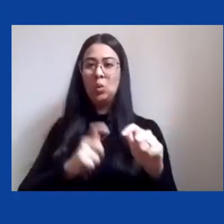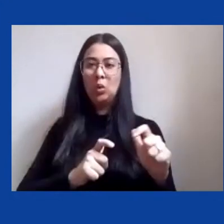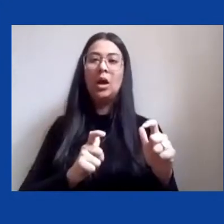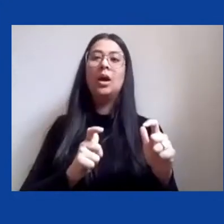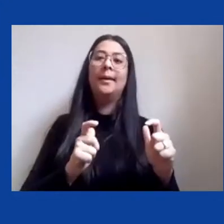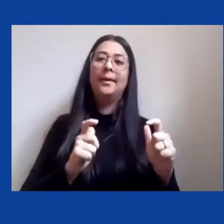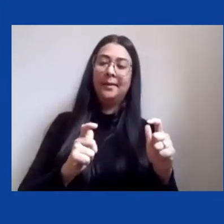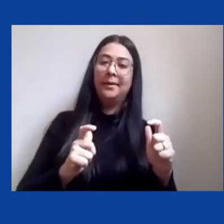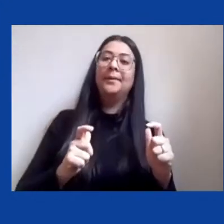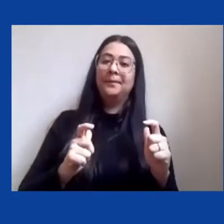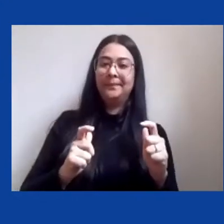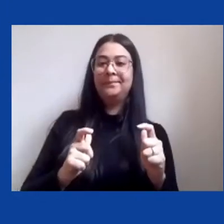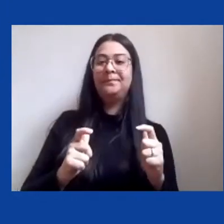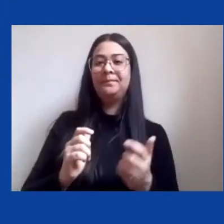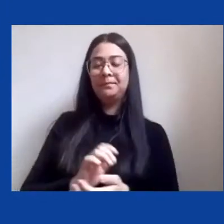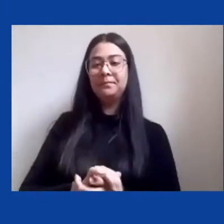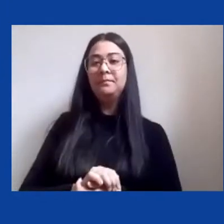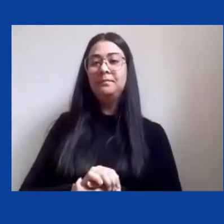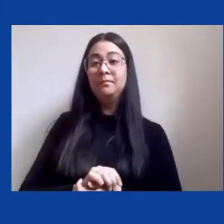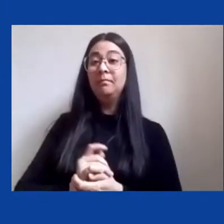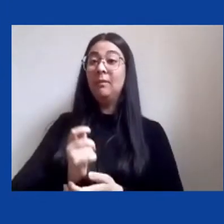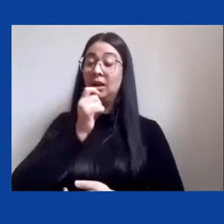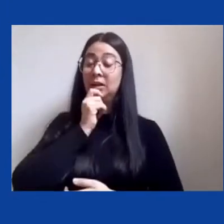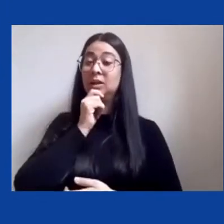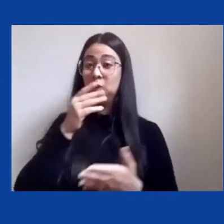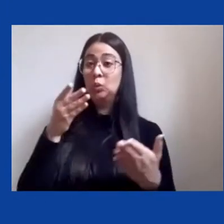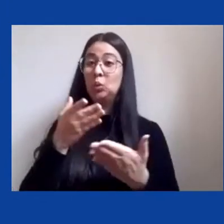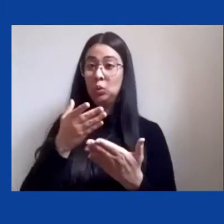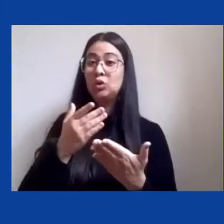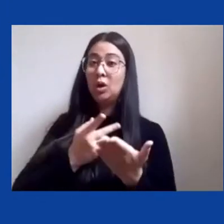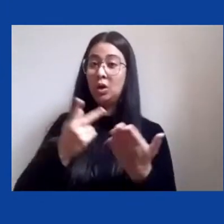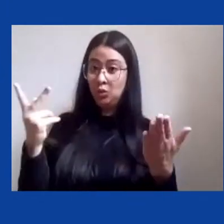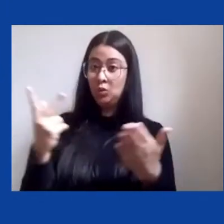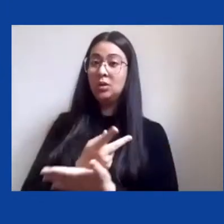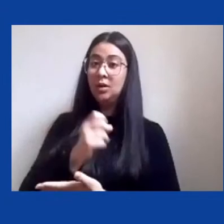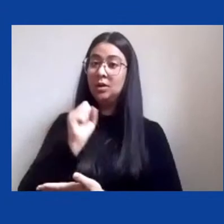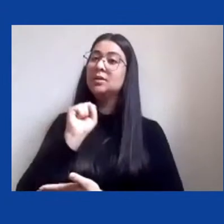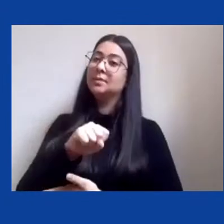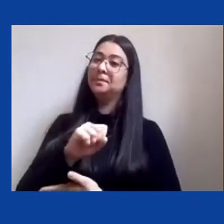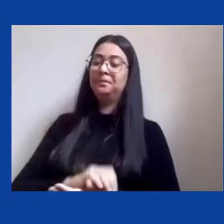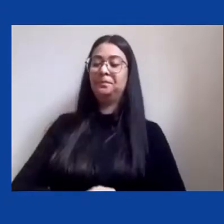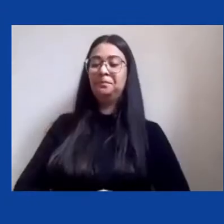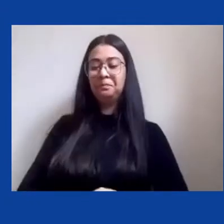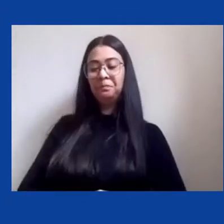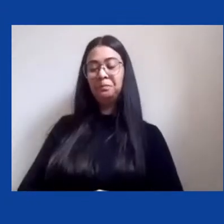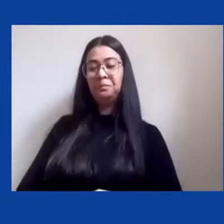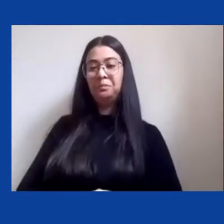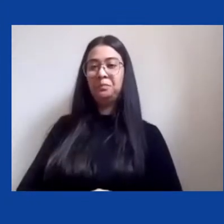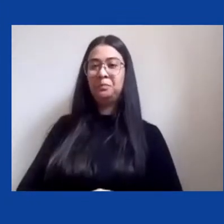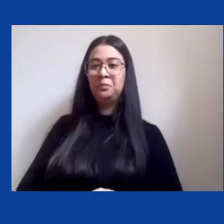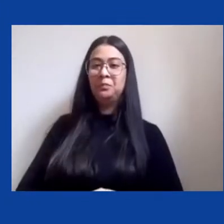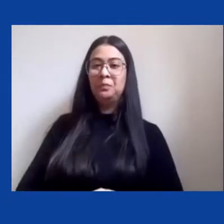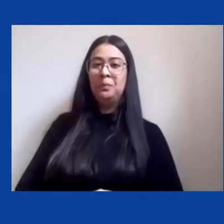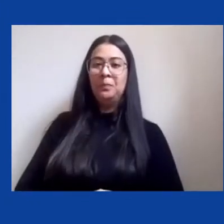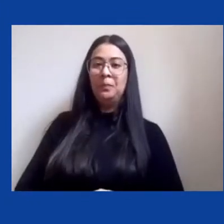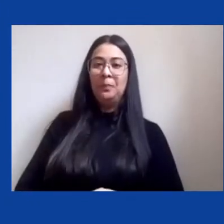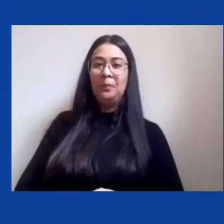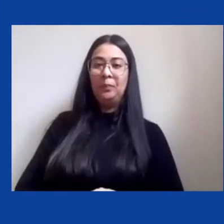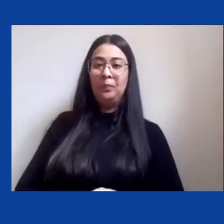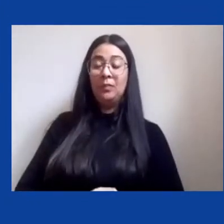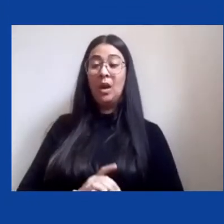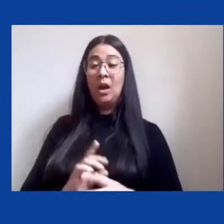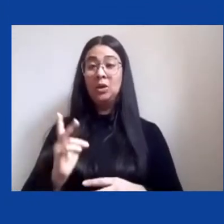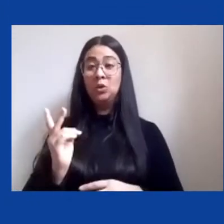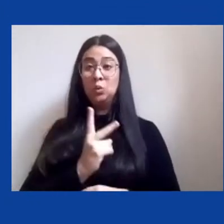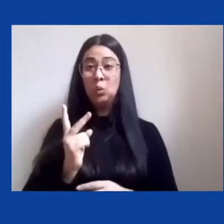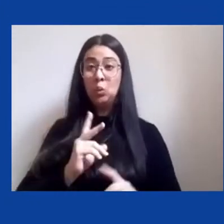ainda hoje vigentes. essas transformações avançaram nas duas décadas e meia que se